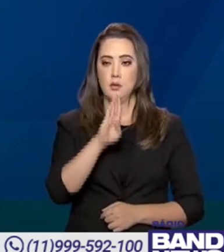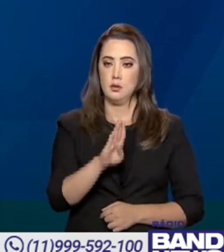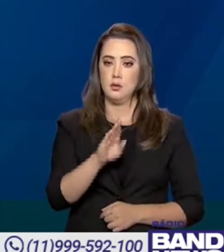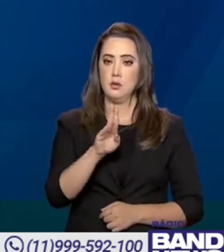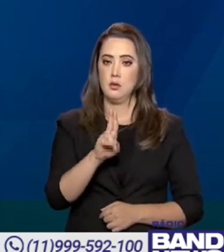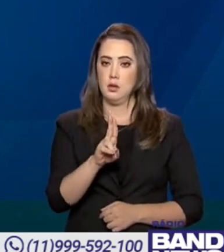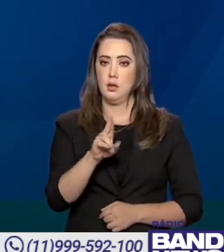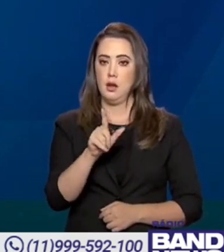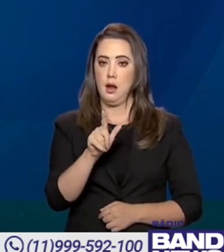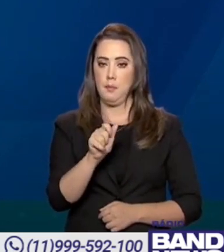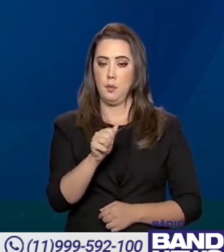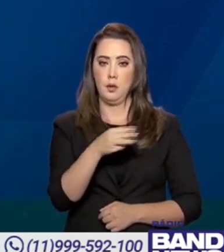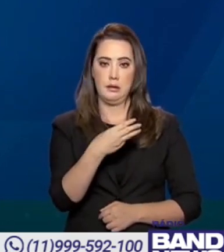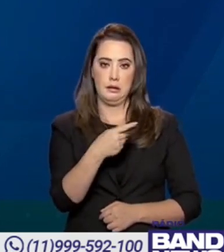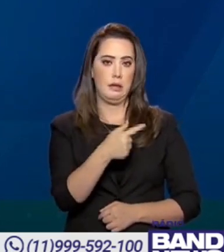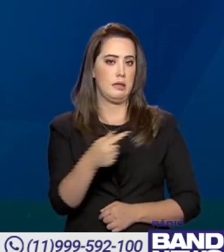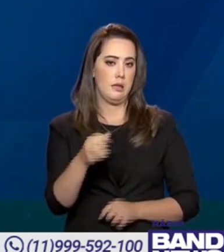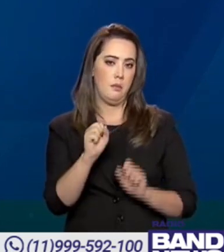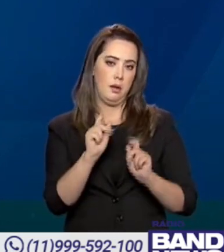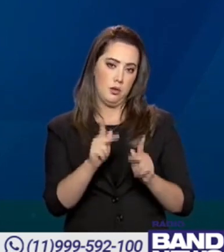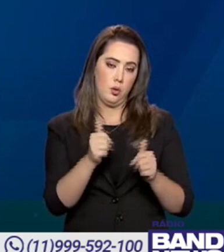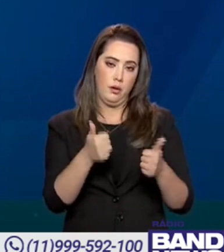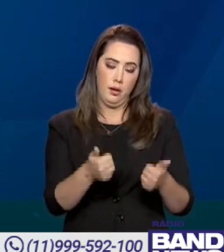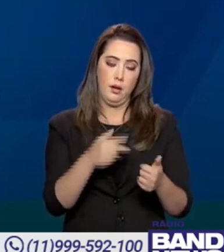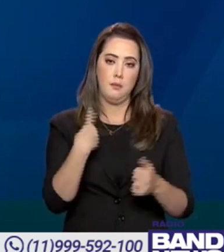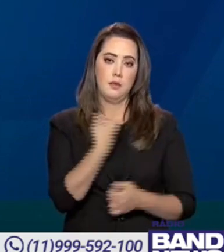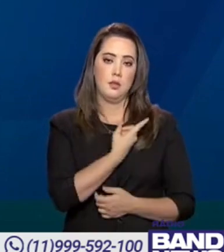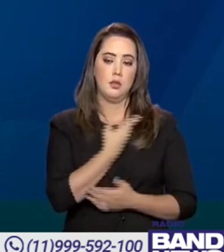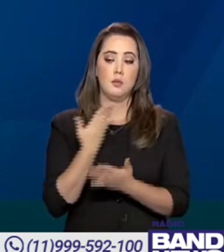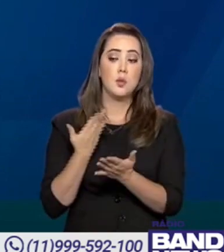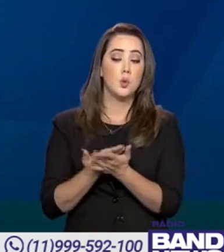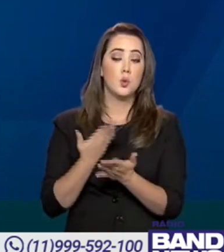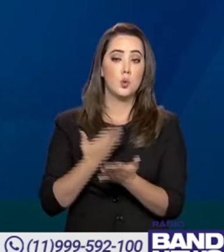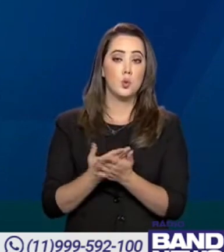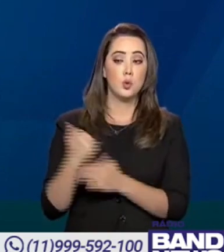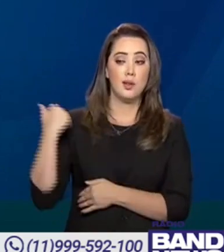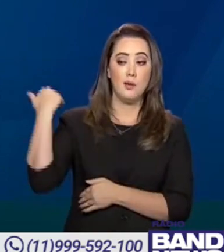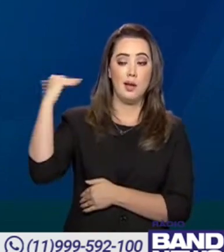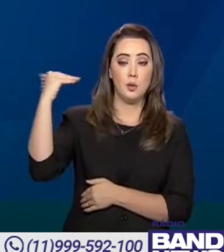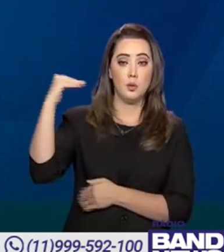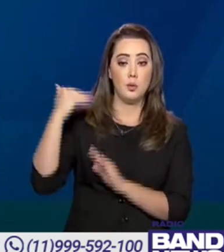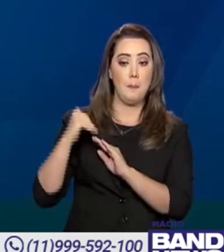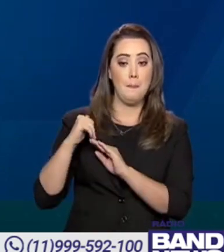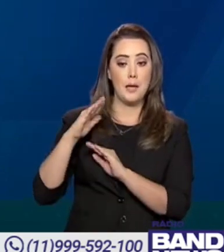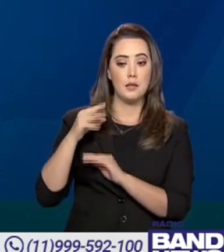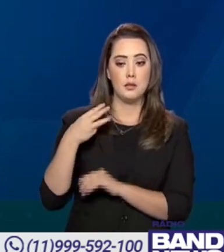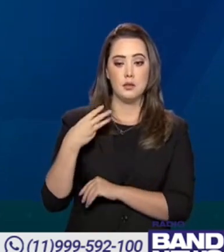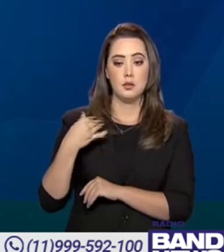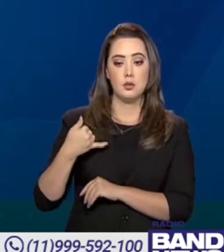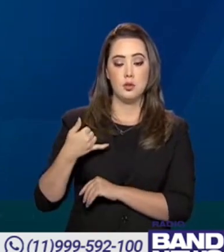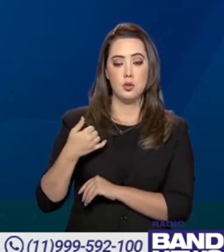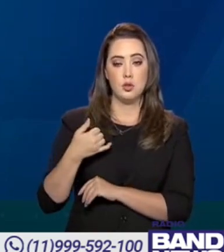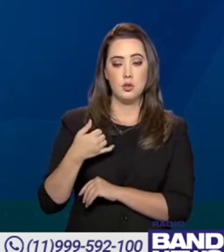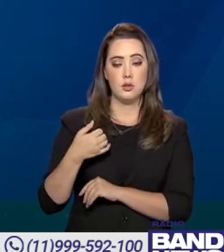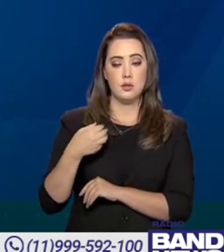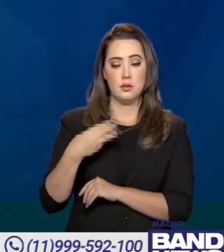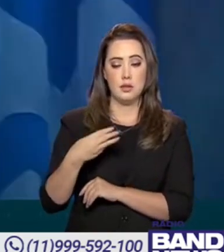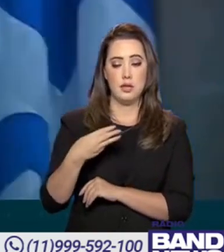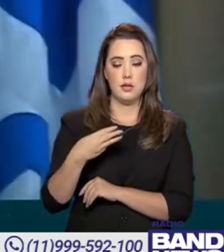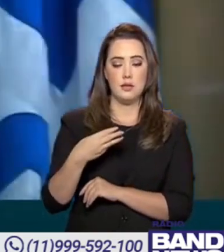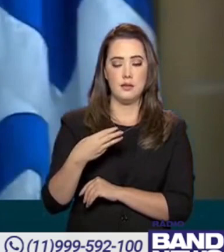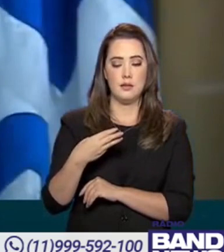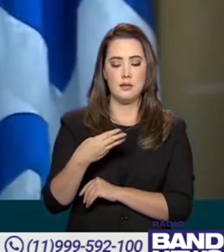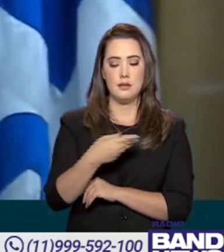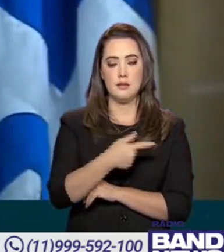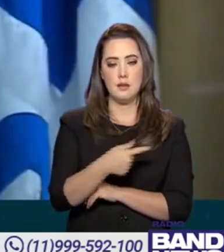estudos demonstraram, principalmente em adultos, que um intervalo a maior de três semanas, há uma maior produção dos